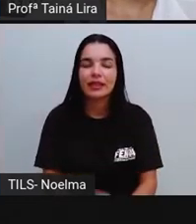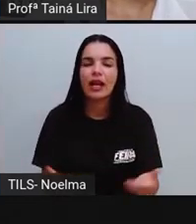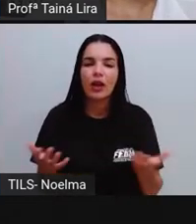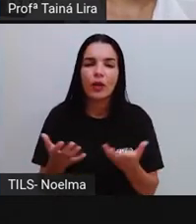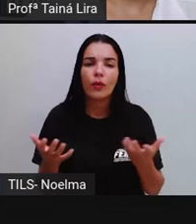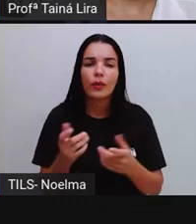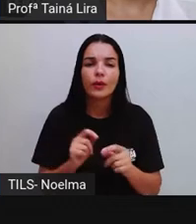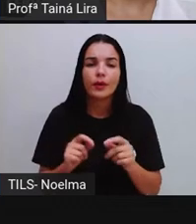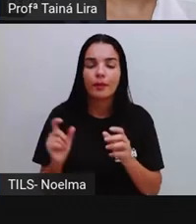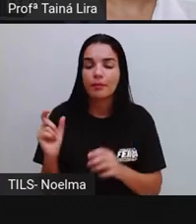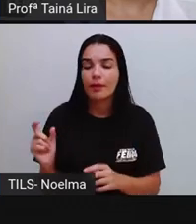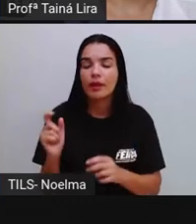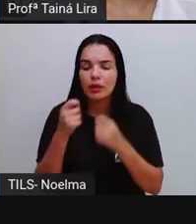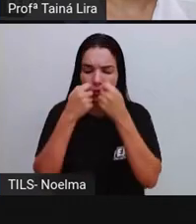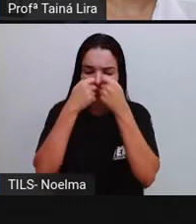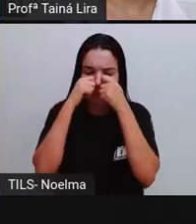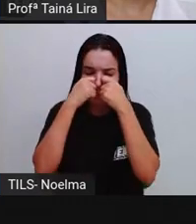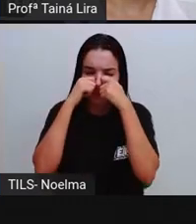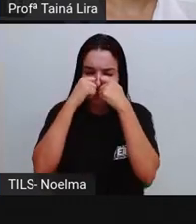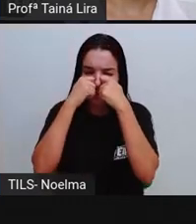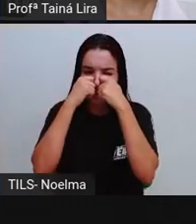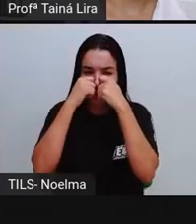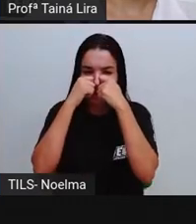Com CH, E choro,